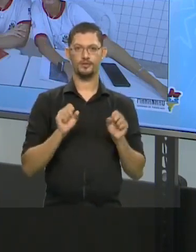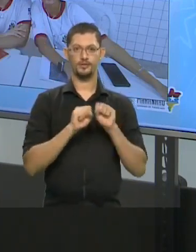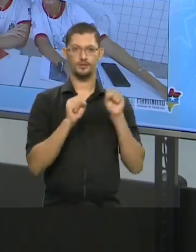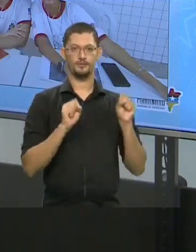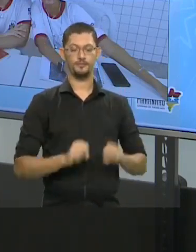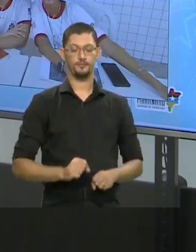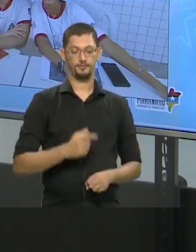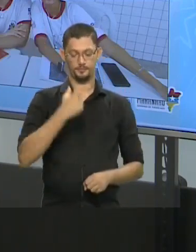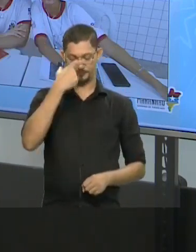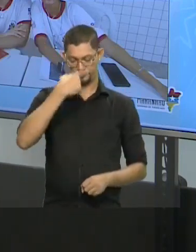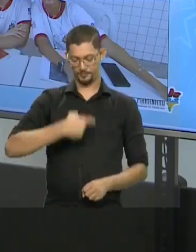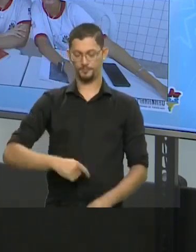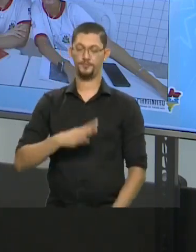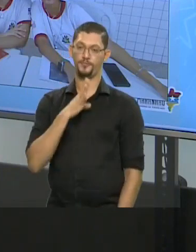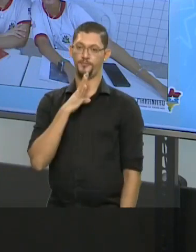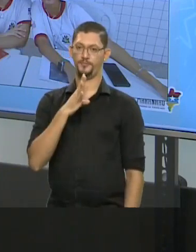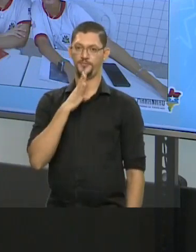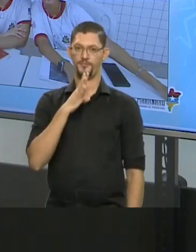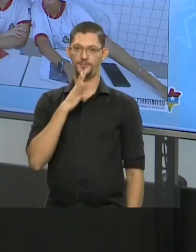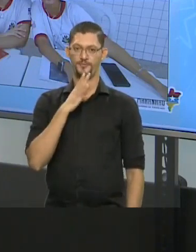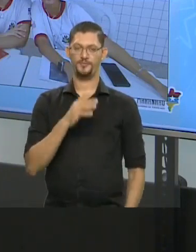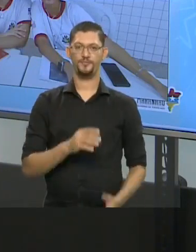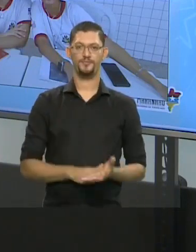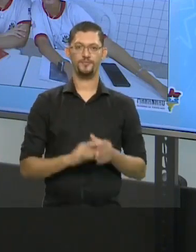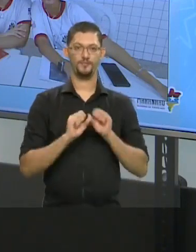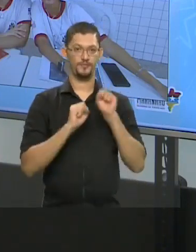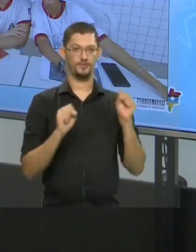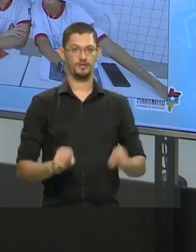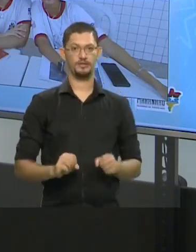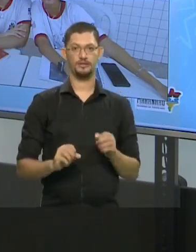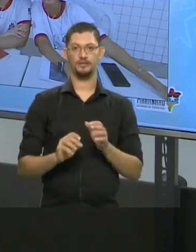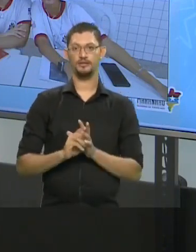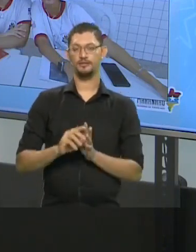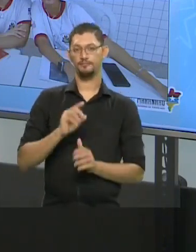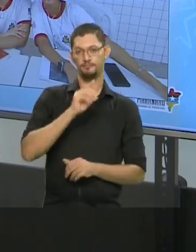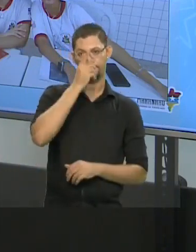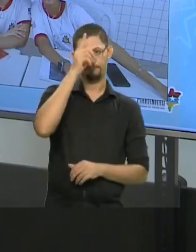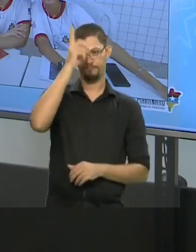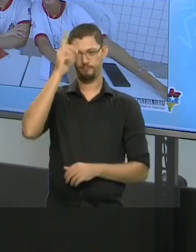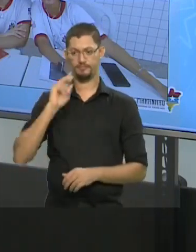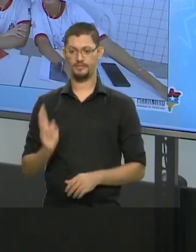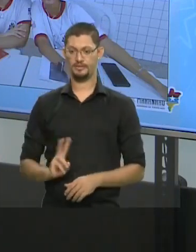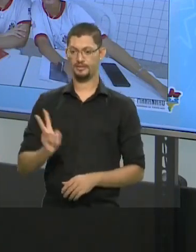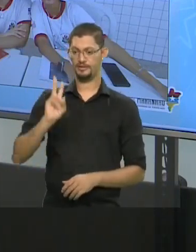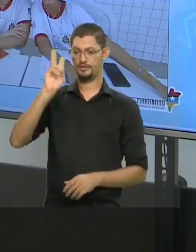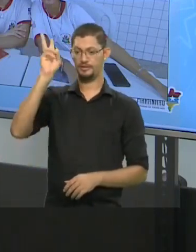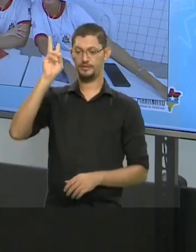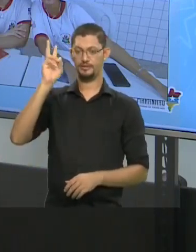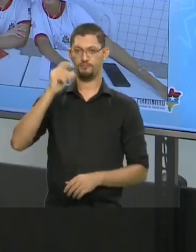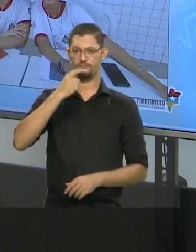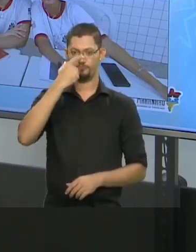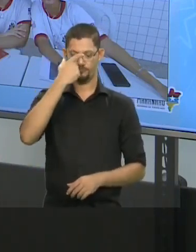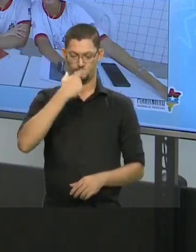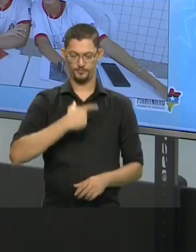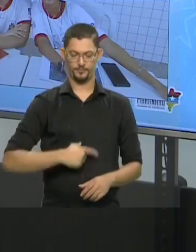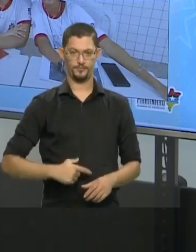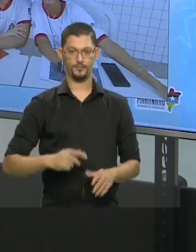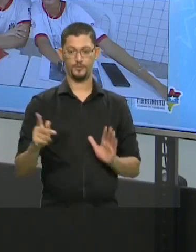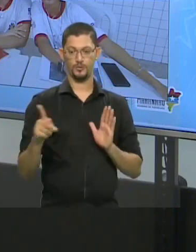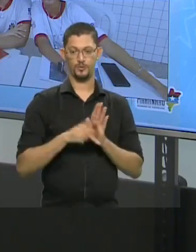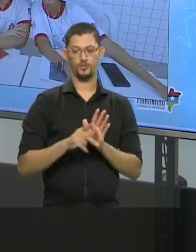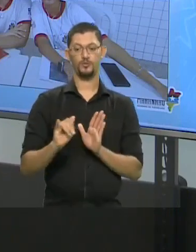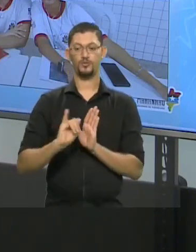de autoconhecimento, processo de descoberta, de valorização da minha própria